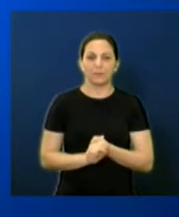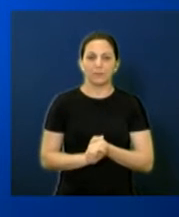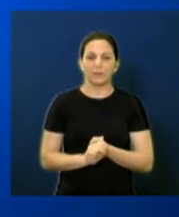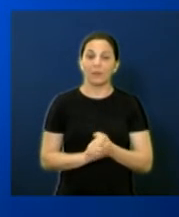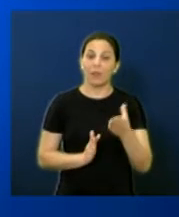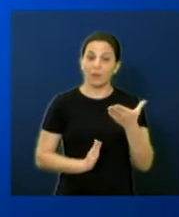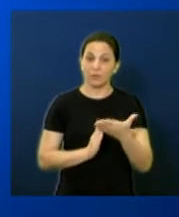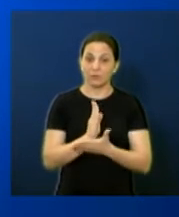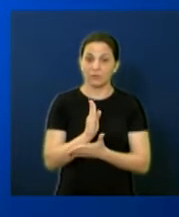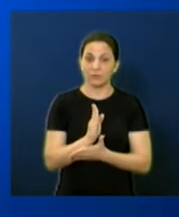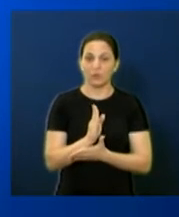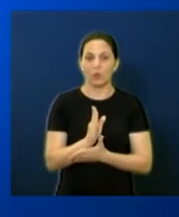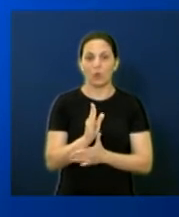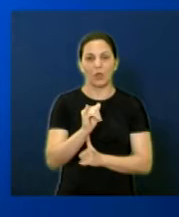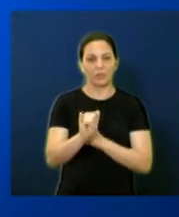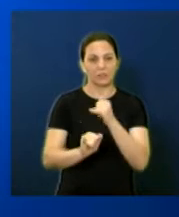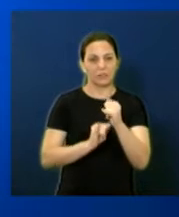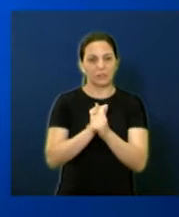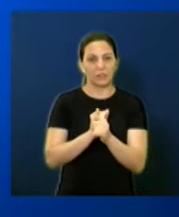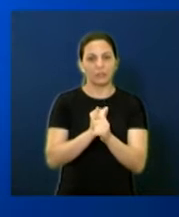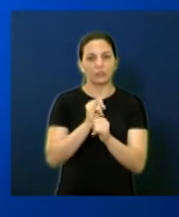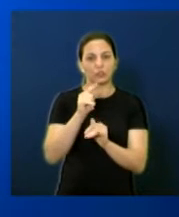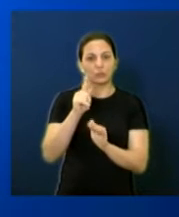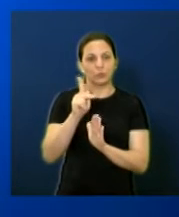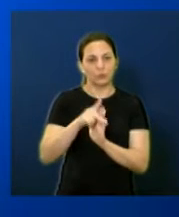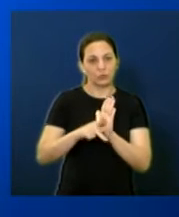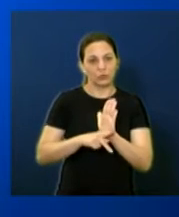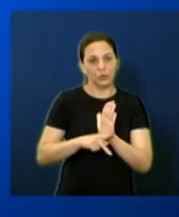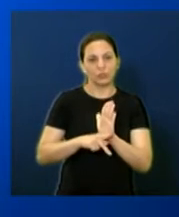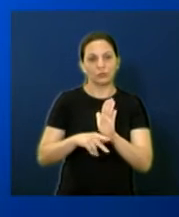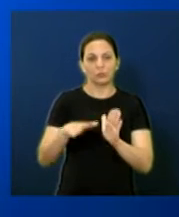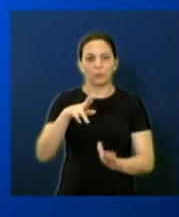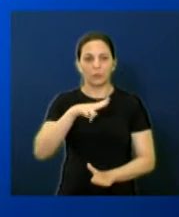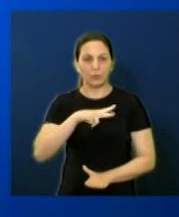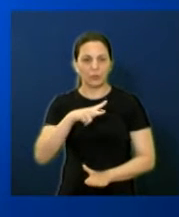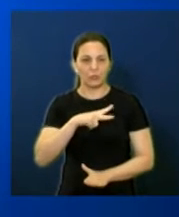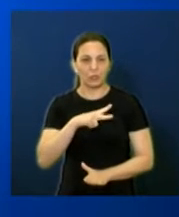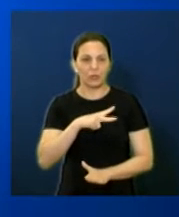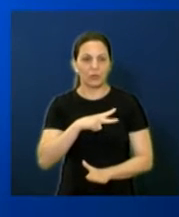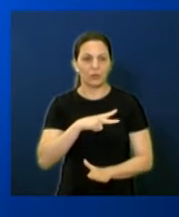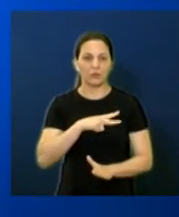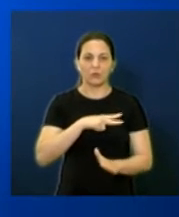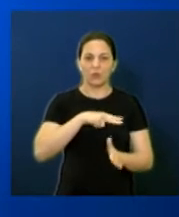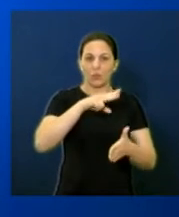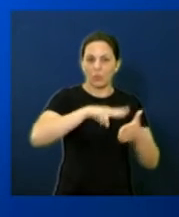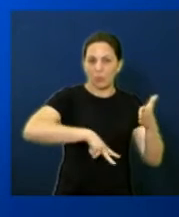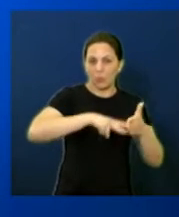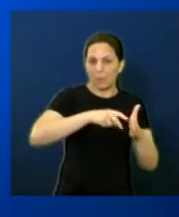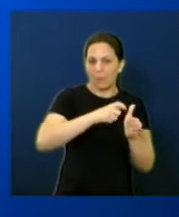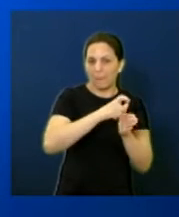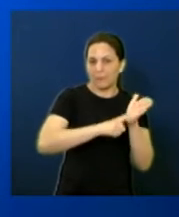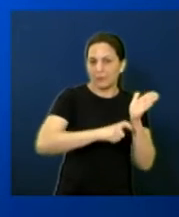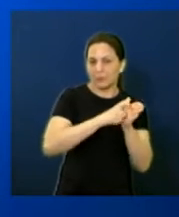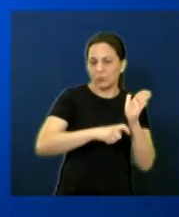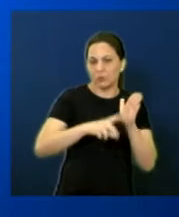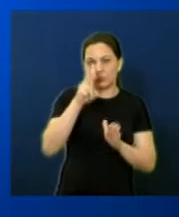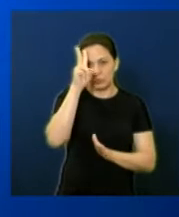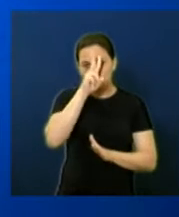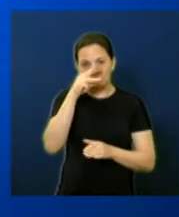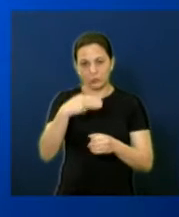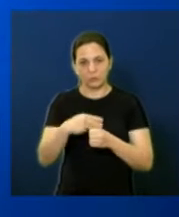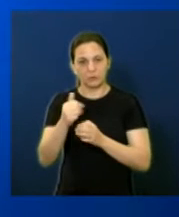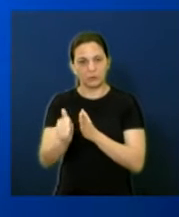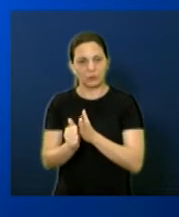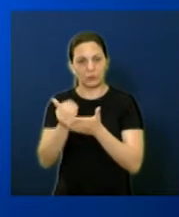Aprovação online dos projetos particulares. Inventário do patrimônio público histórico municipal.